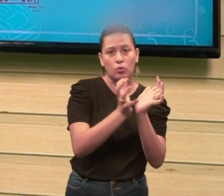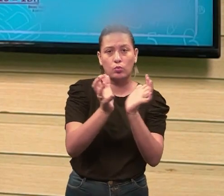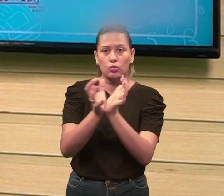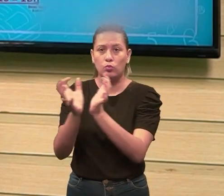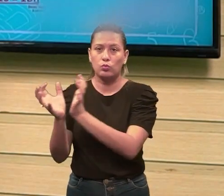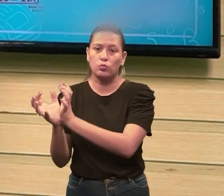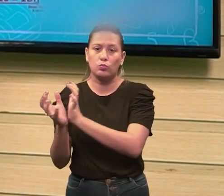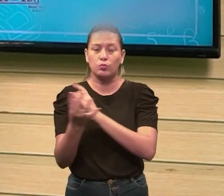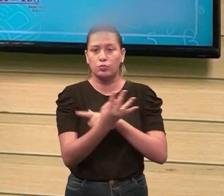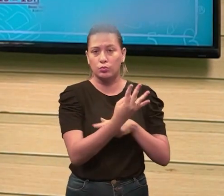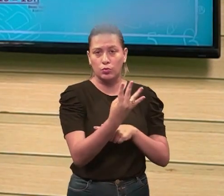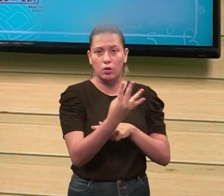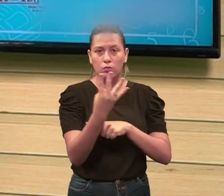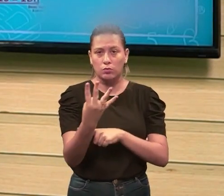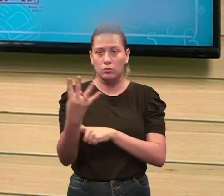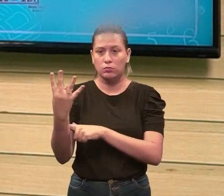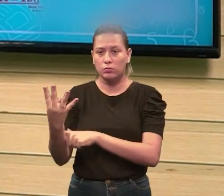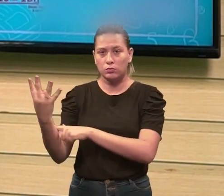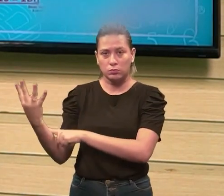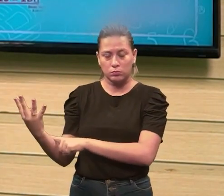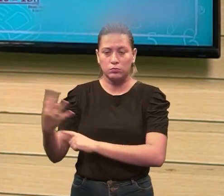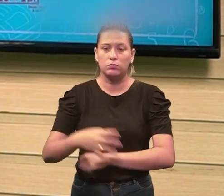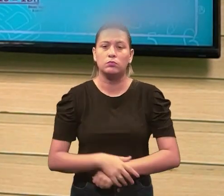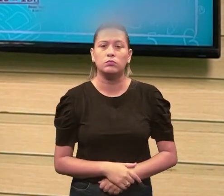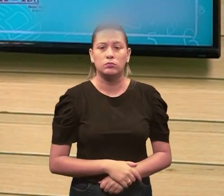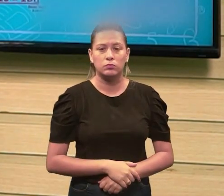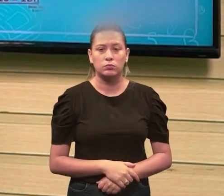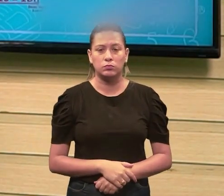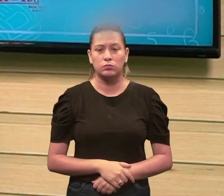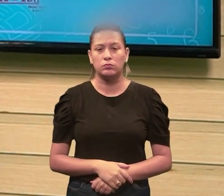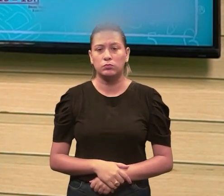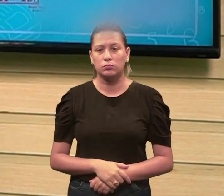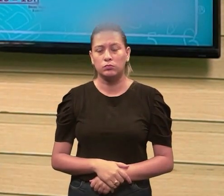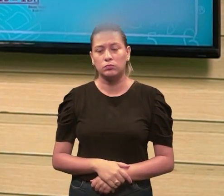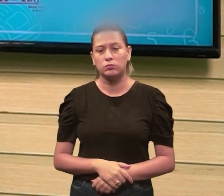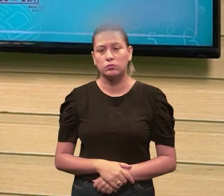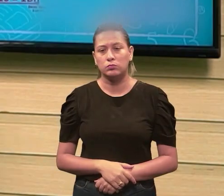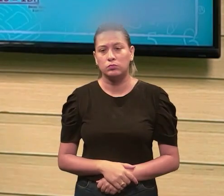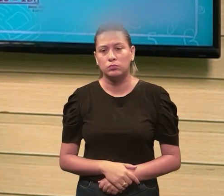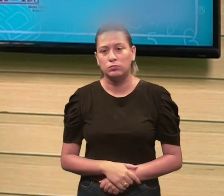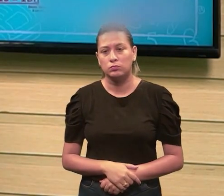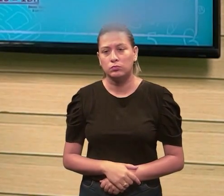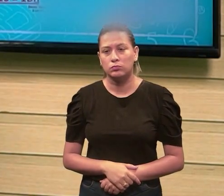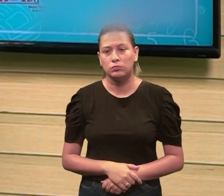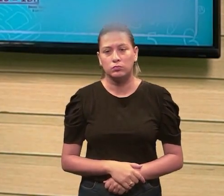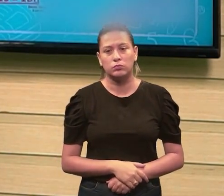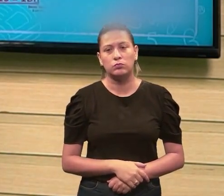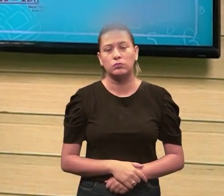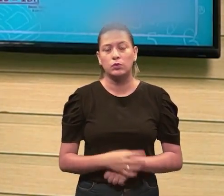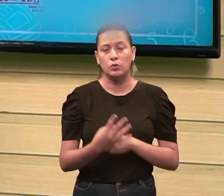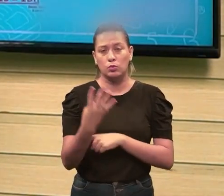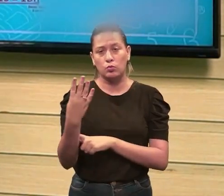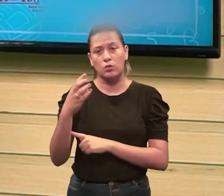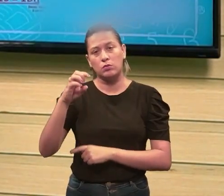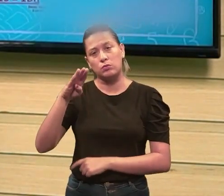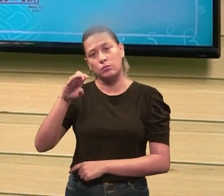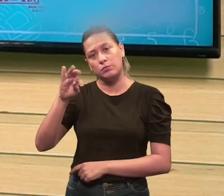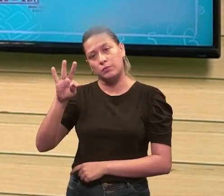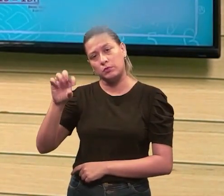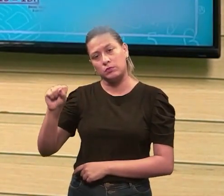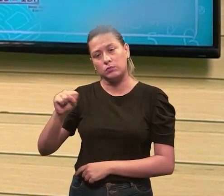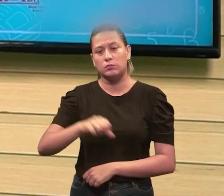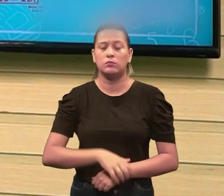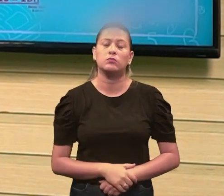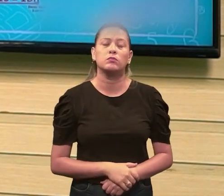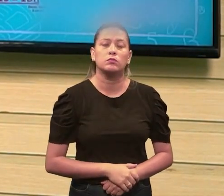tipo grupos de 4, tá? Então, aqui eu tenho uma barrinha, separando essa barrinha aqui, é porque é um grupo de 4 bits. Então, aqui eu tenho 4 bits,